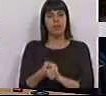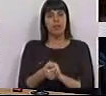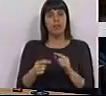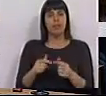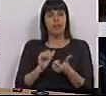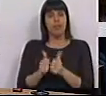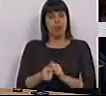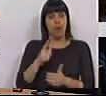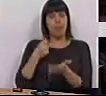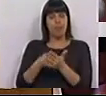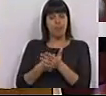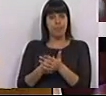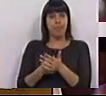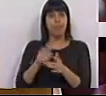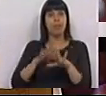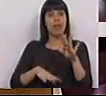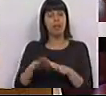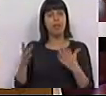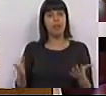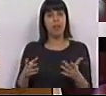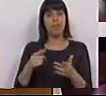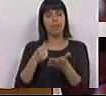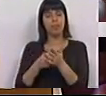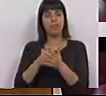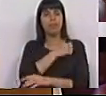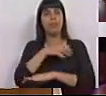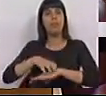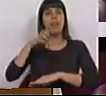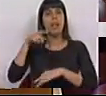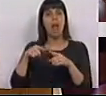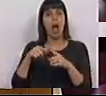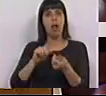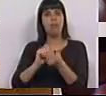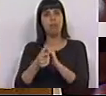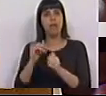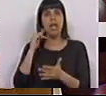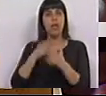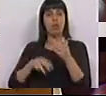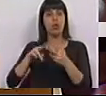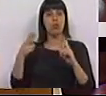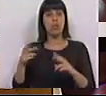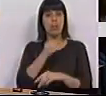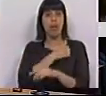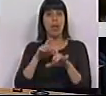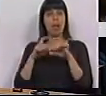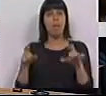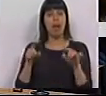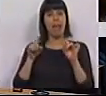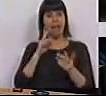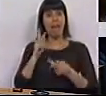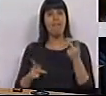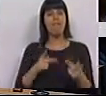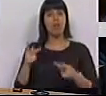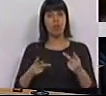tributária que fez com que a contribuição perdial se tivesse transformado em imposto municipal de imóveis. Essas